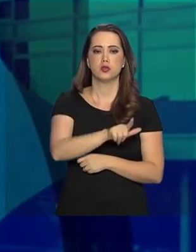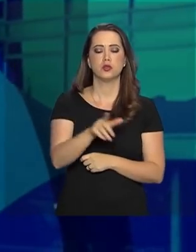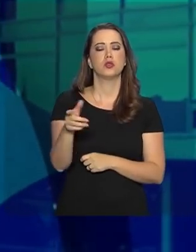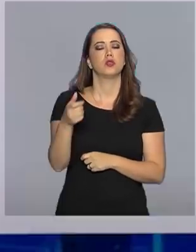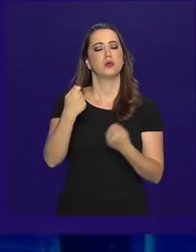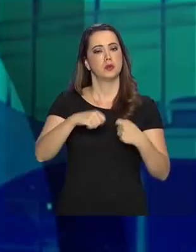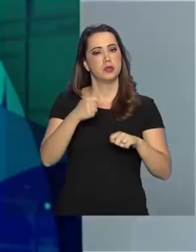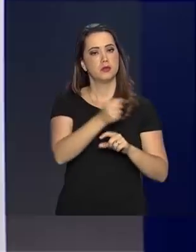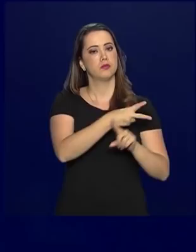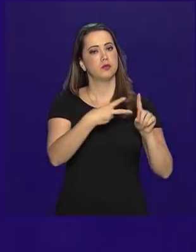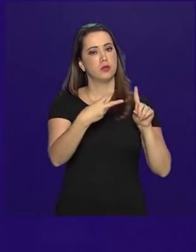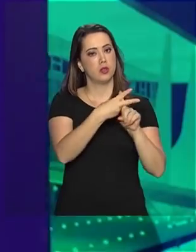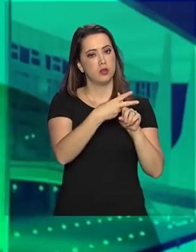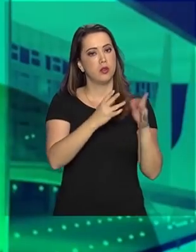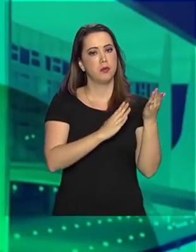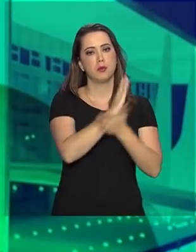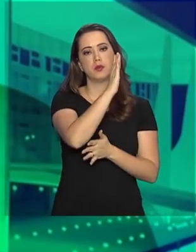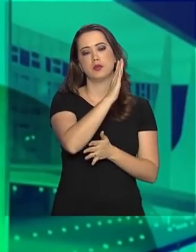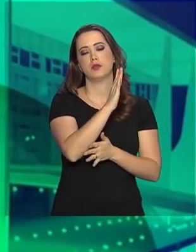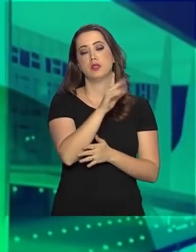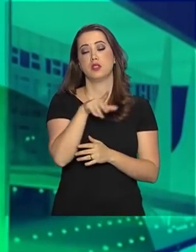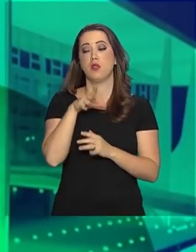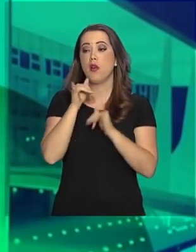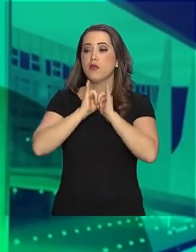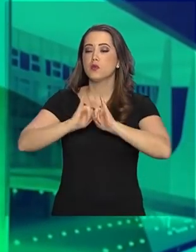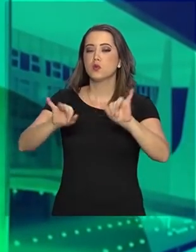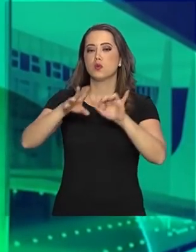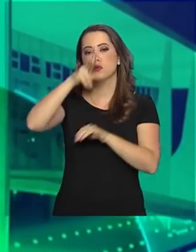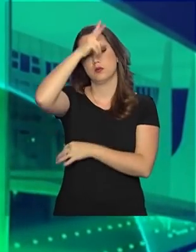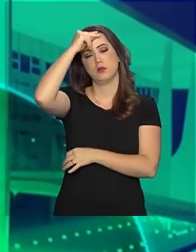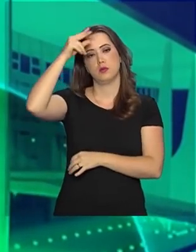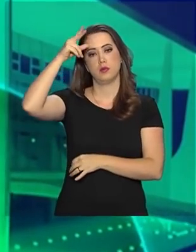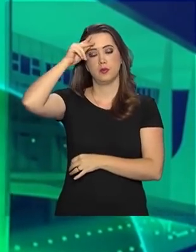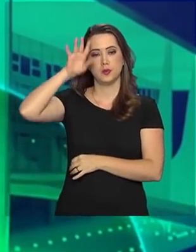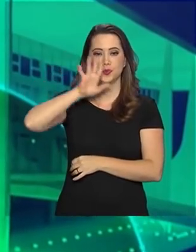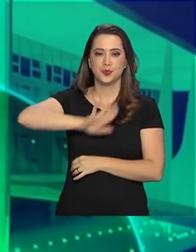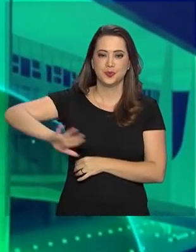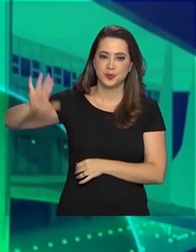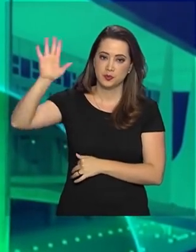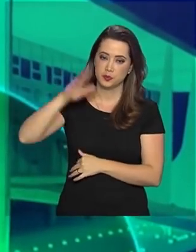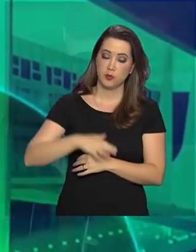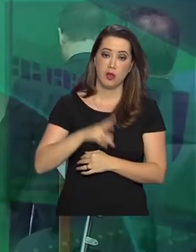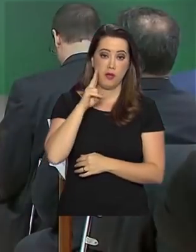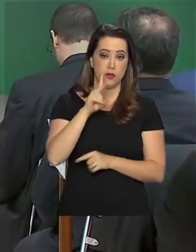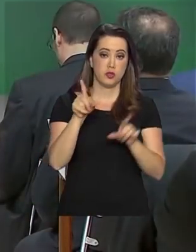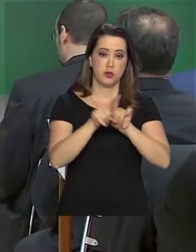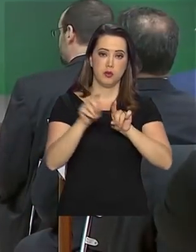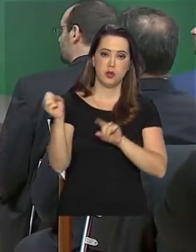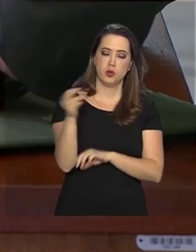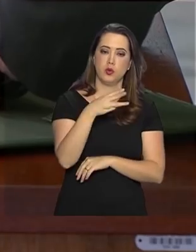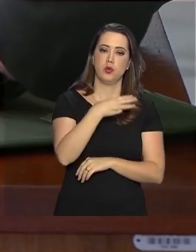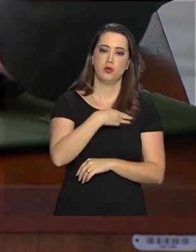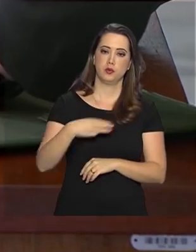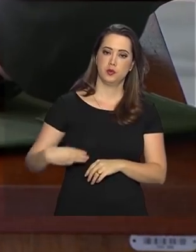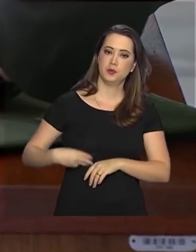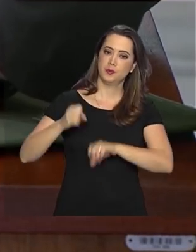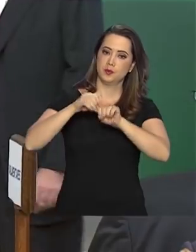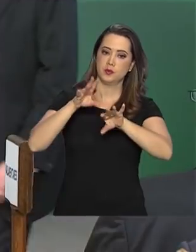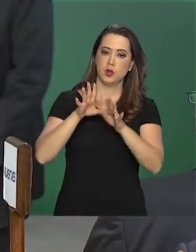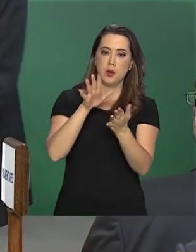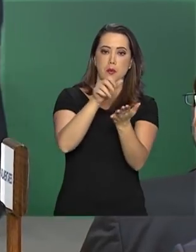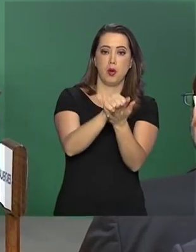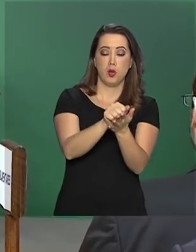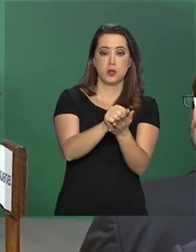da Previdência a prefeitos de todo o país na marcha dos municípios. E veja também, novo ministro da Educação toma